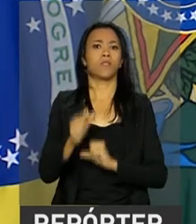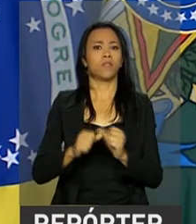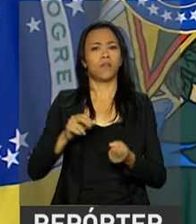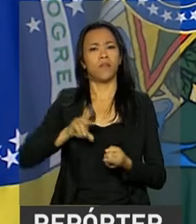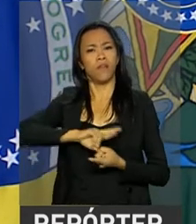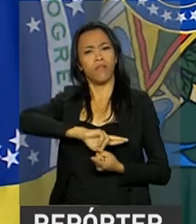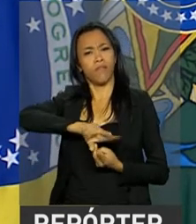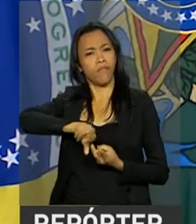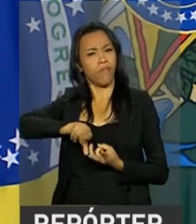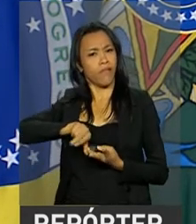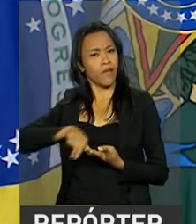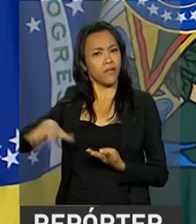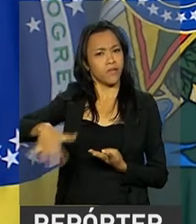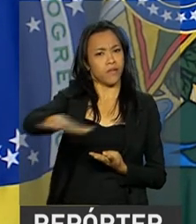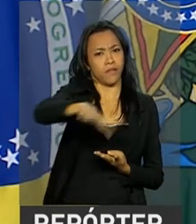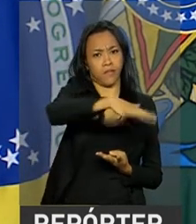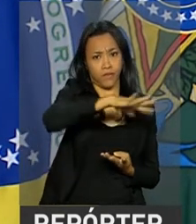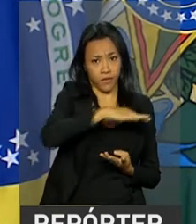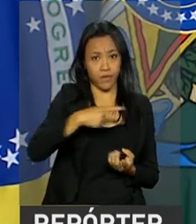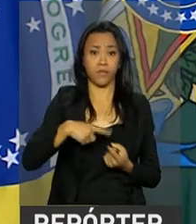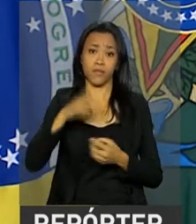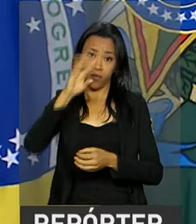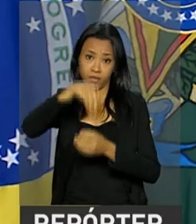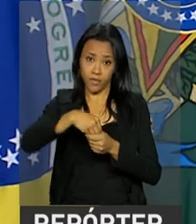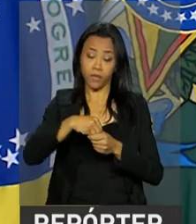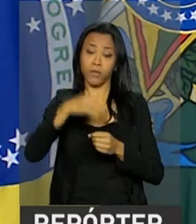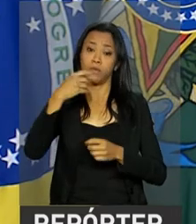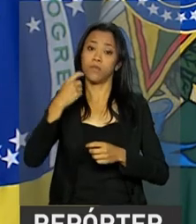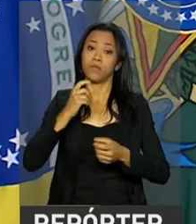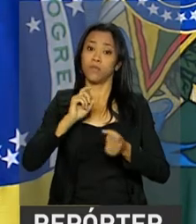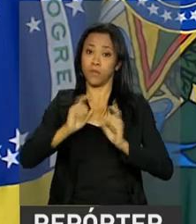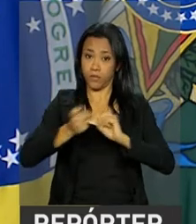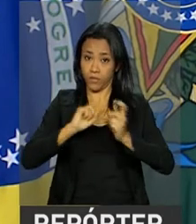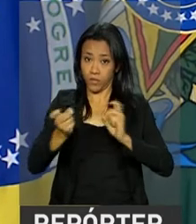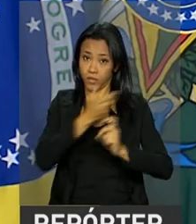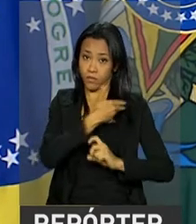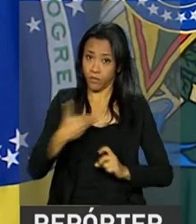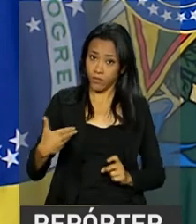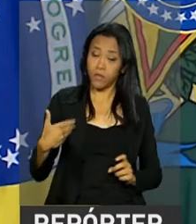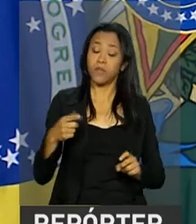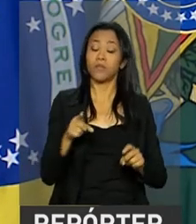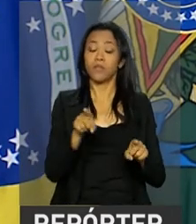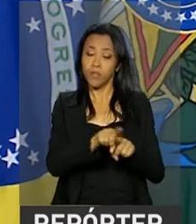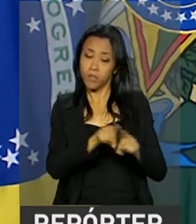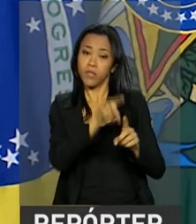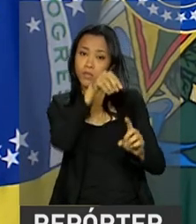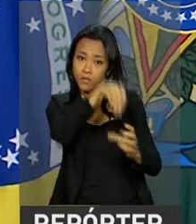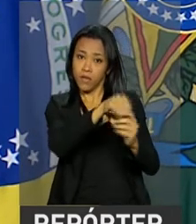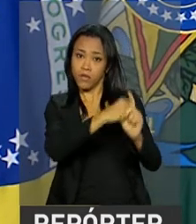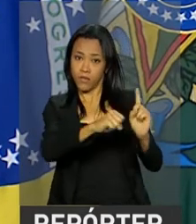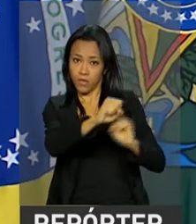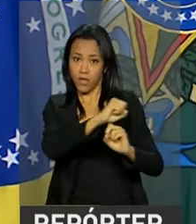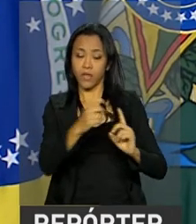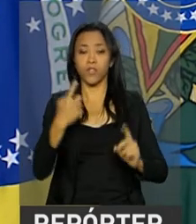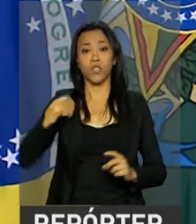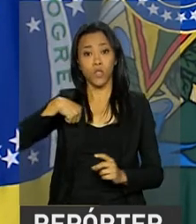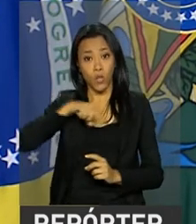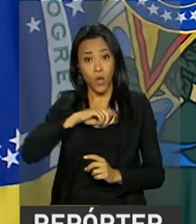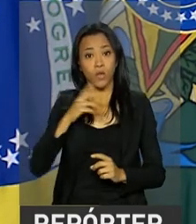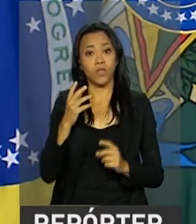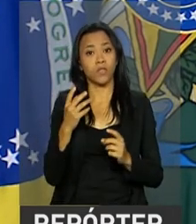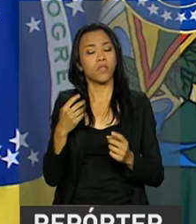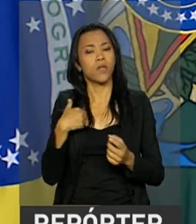setores, do Estado e da sociedade. Nós estamos, na verdade, modernizando nossas